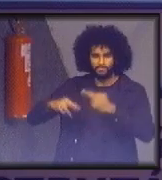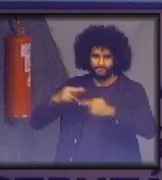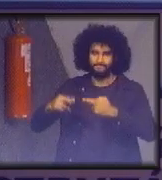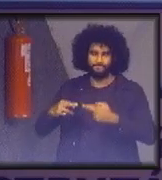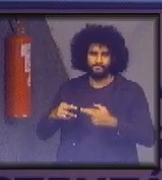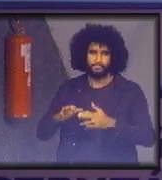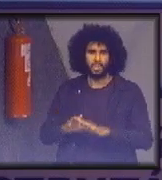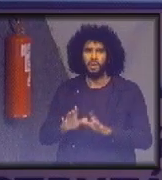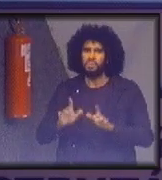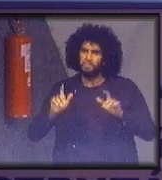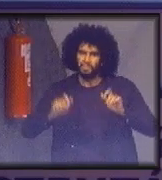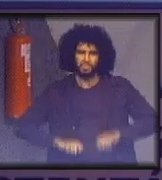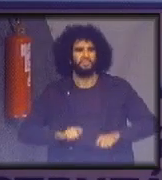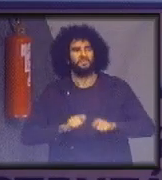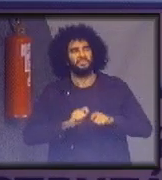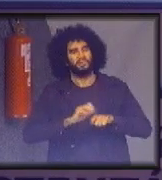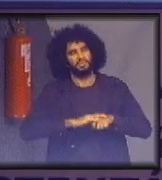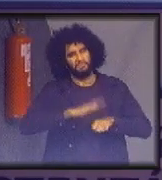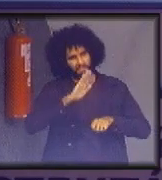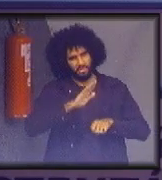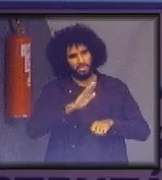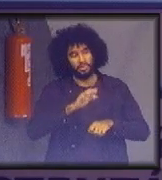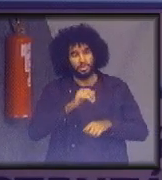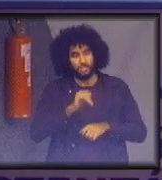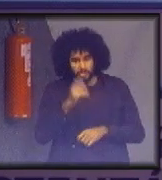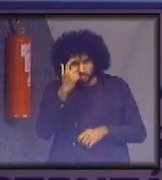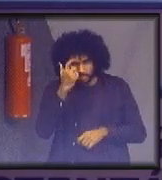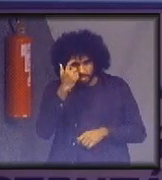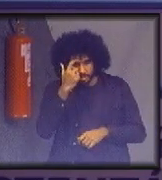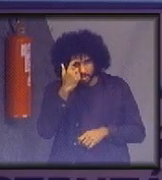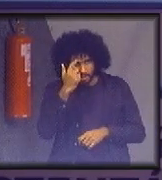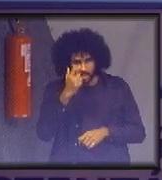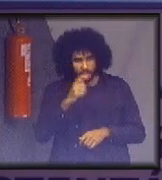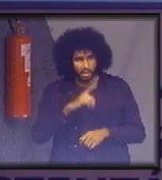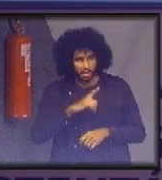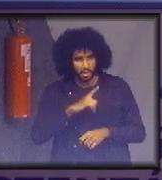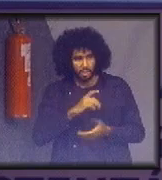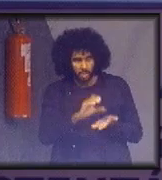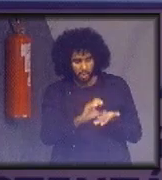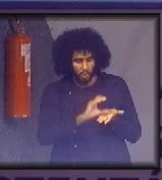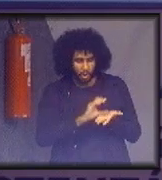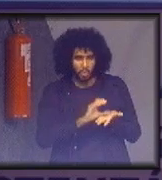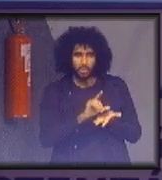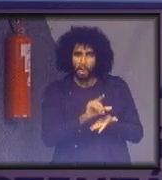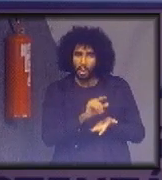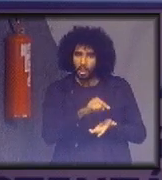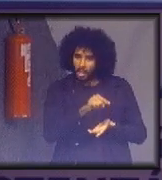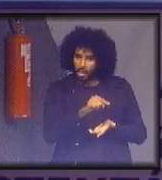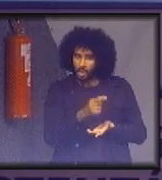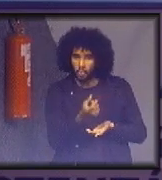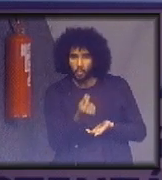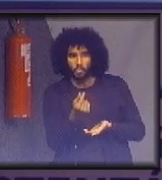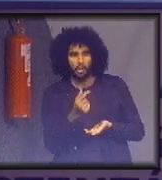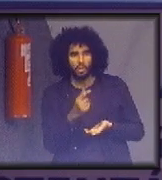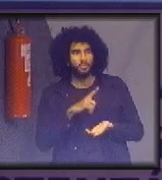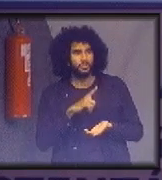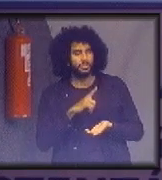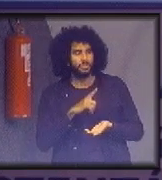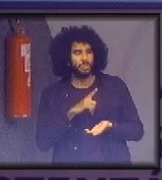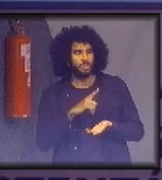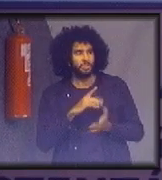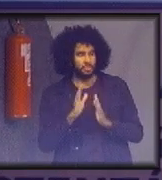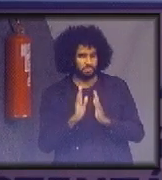muito mais do que isso e nós consideramos que o recurso é um valor, que ele tem valor no